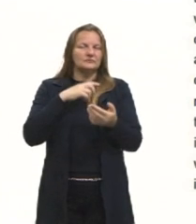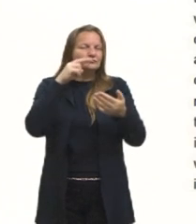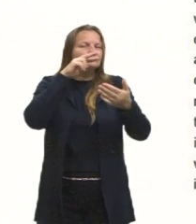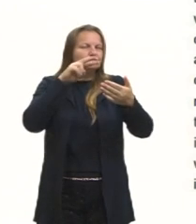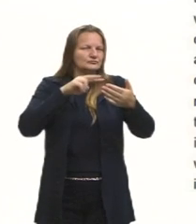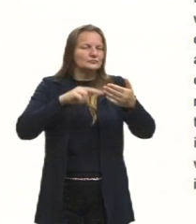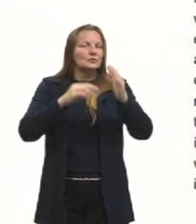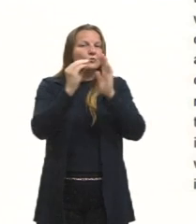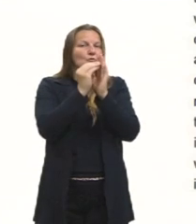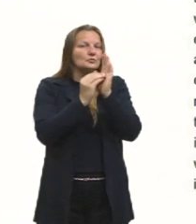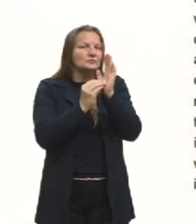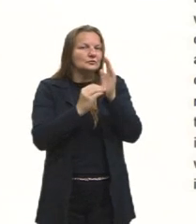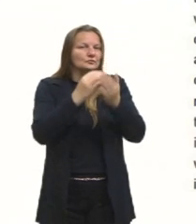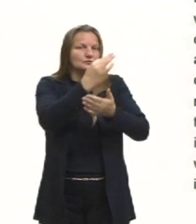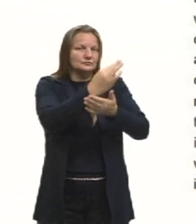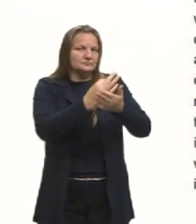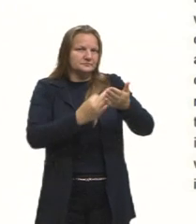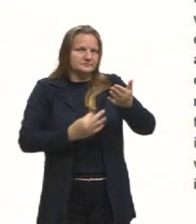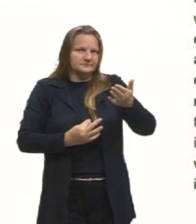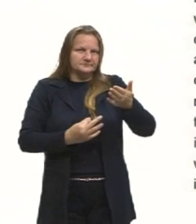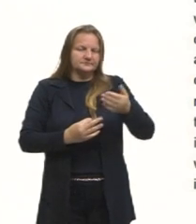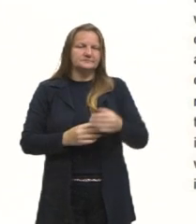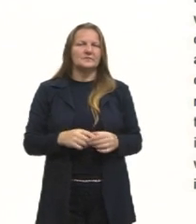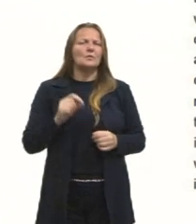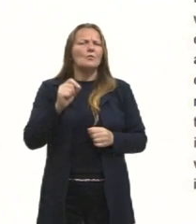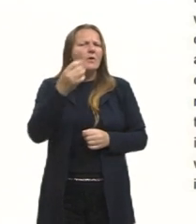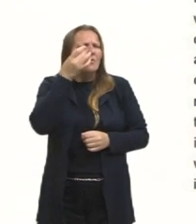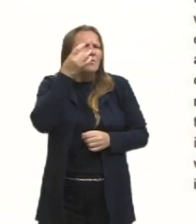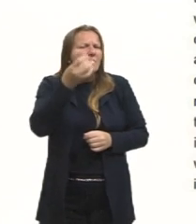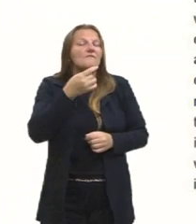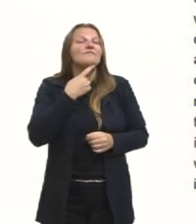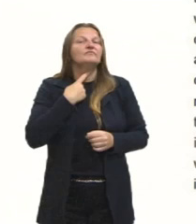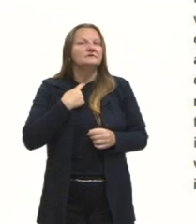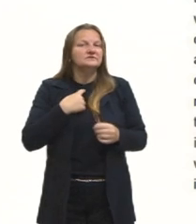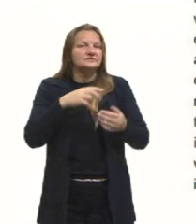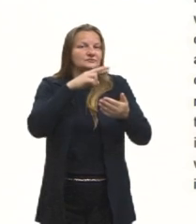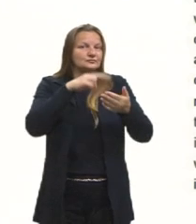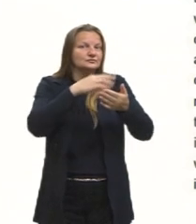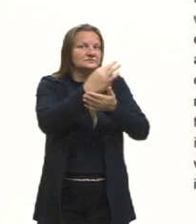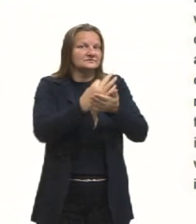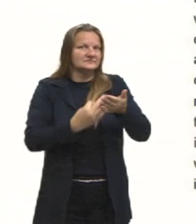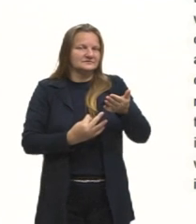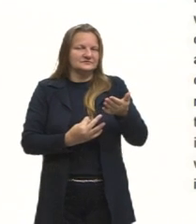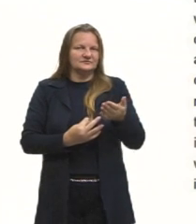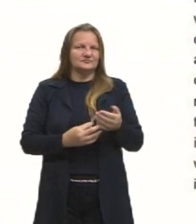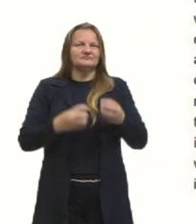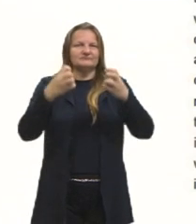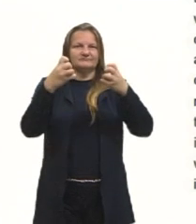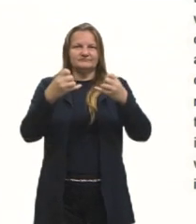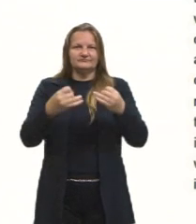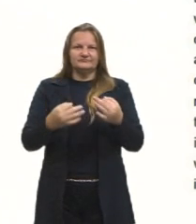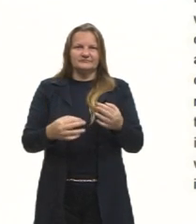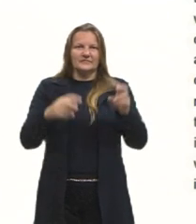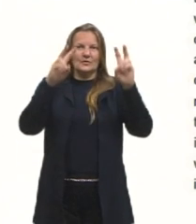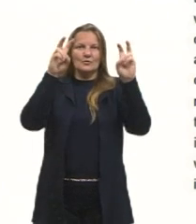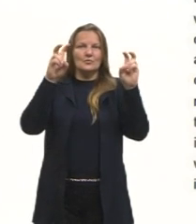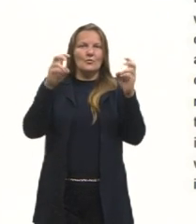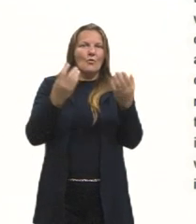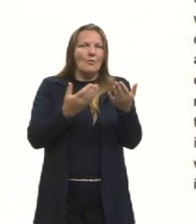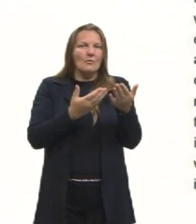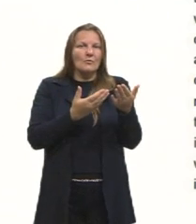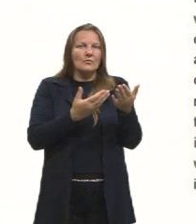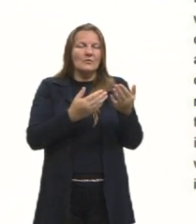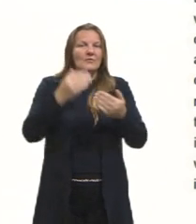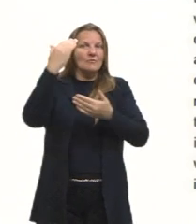sabemos sobre o que é o texto, qual é a intenção do texto, é de falar sobre o culto à